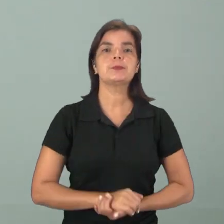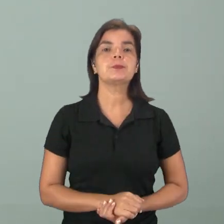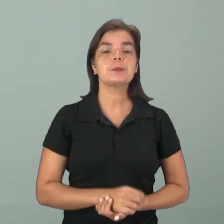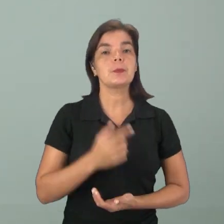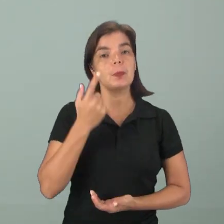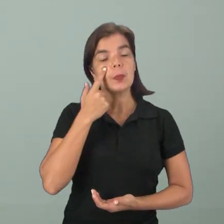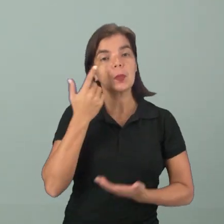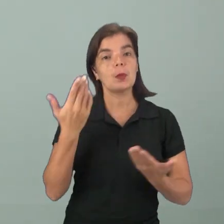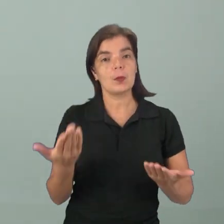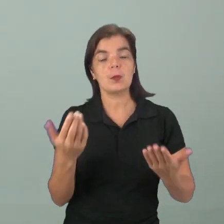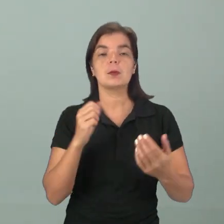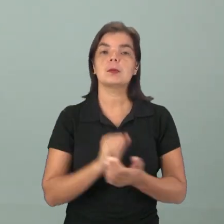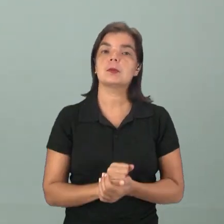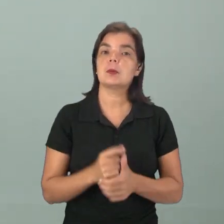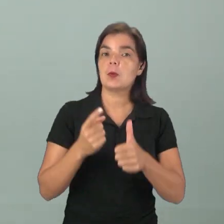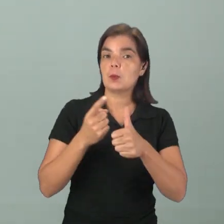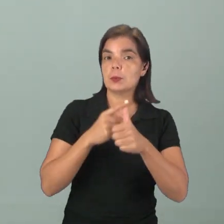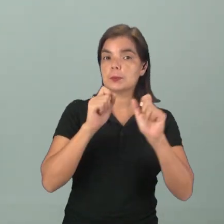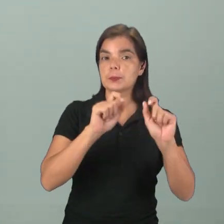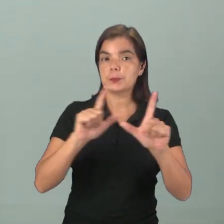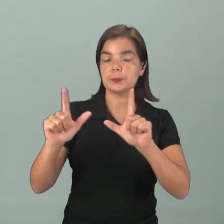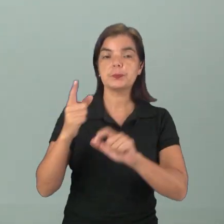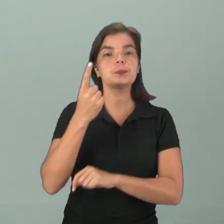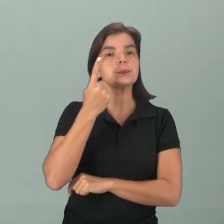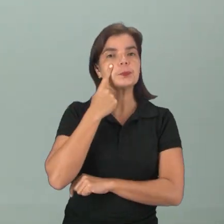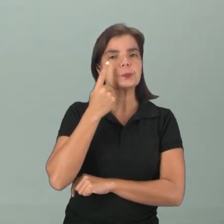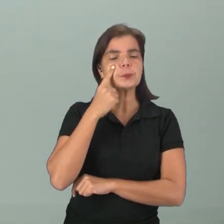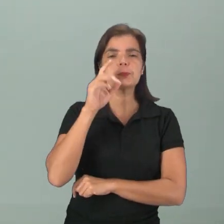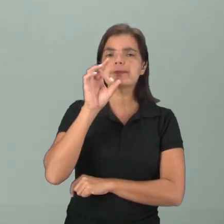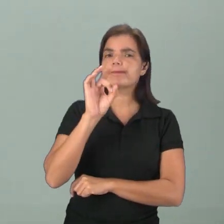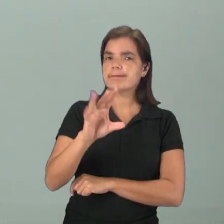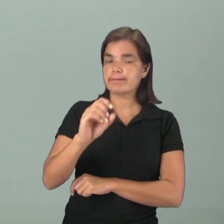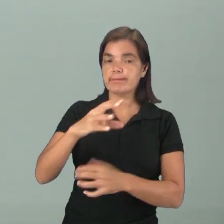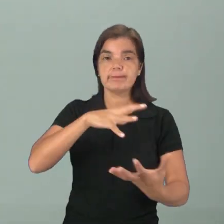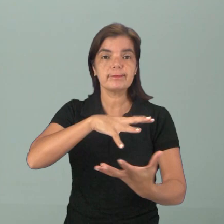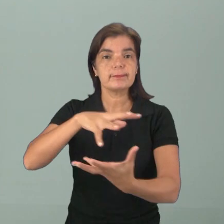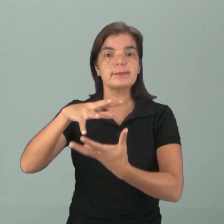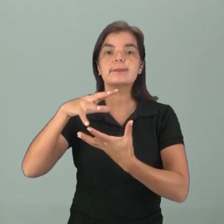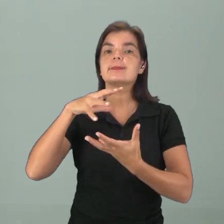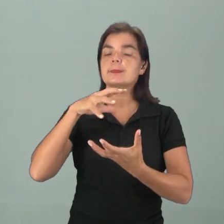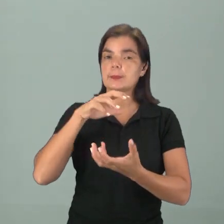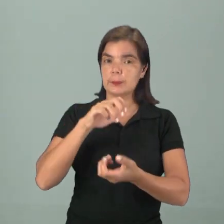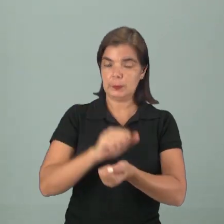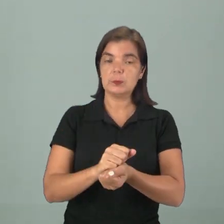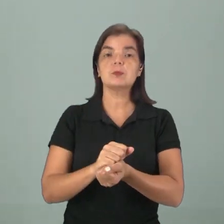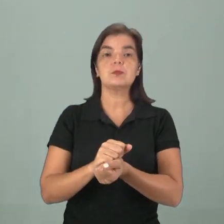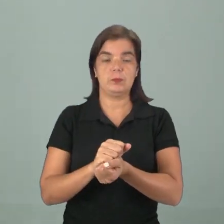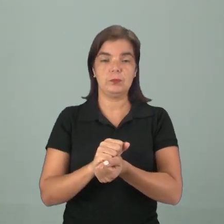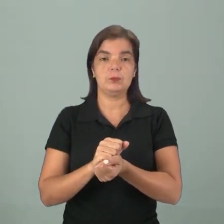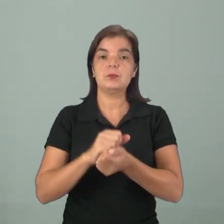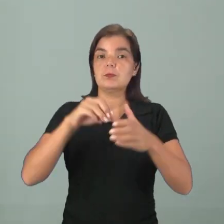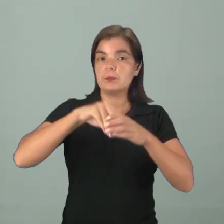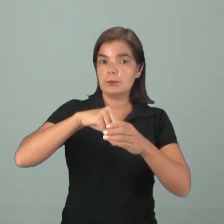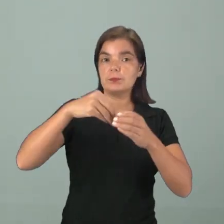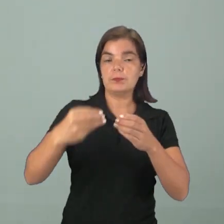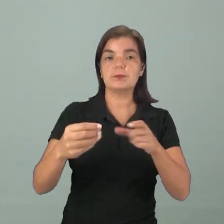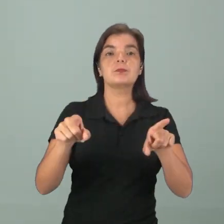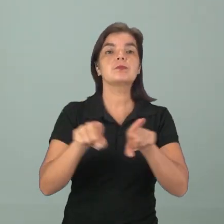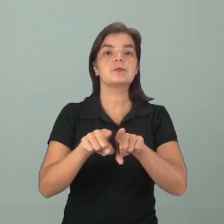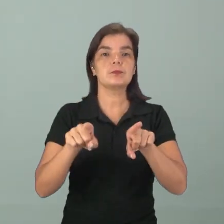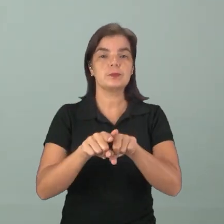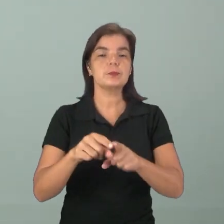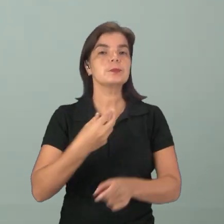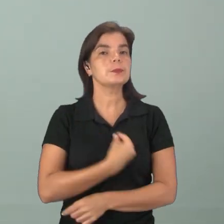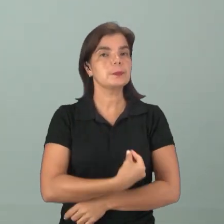tá? E aí a gente vê nessa primeira lâmina a observação apenas da crosta, né? Apenas essa parte mais externa, que é onde nós